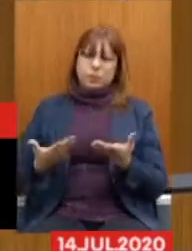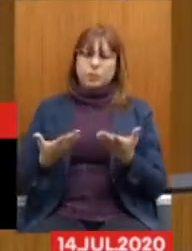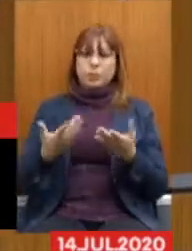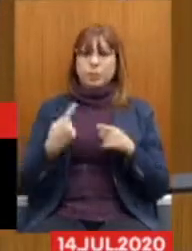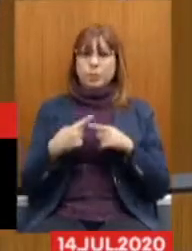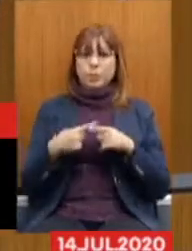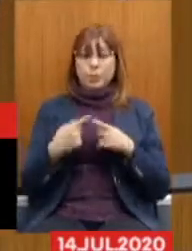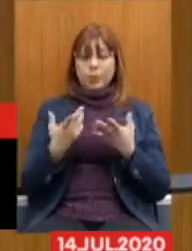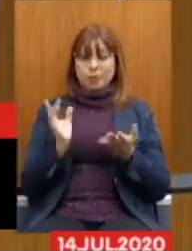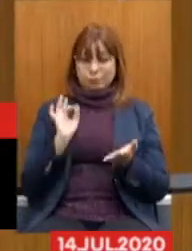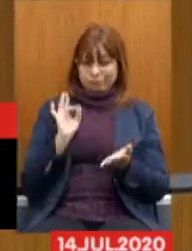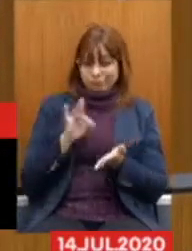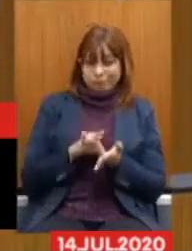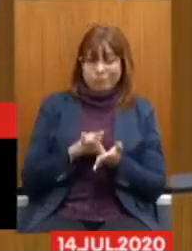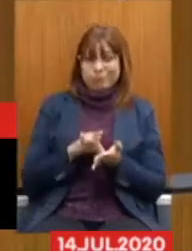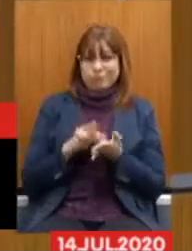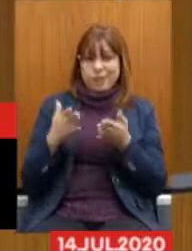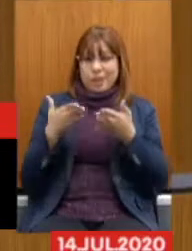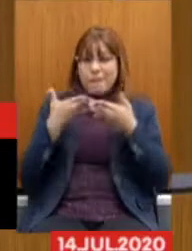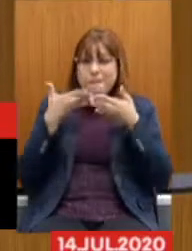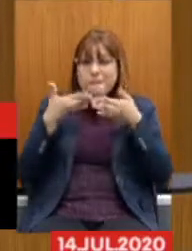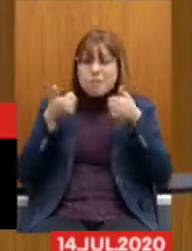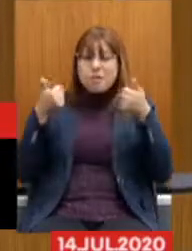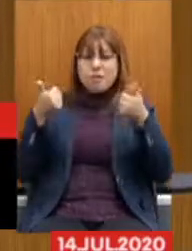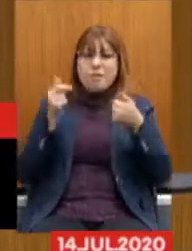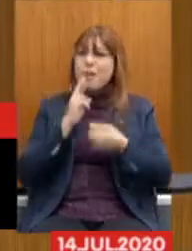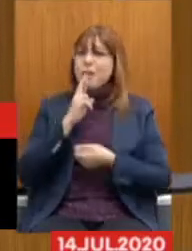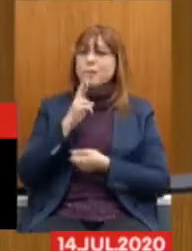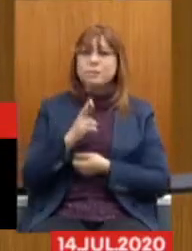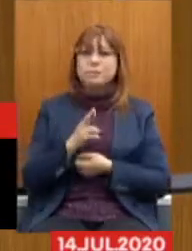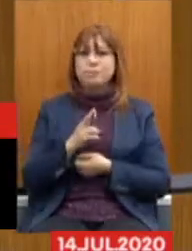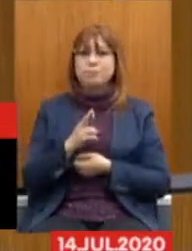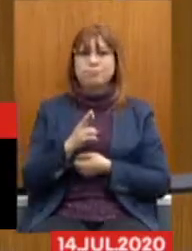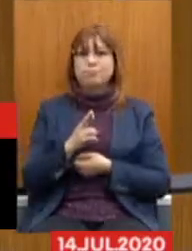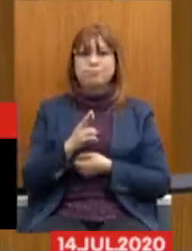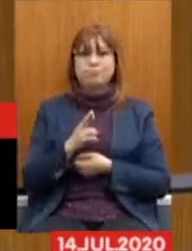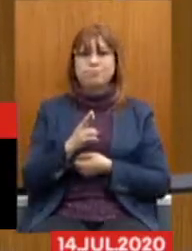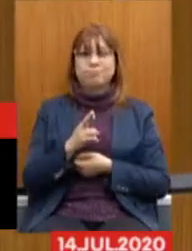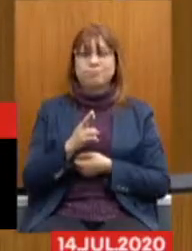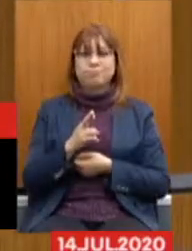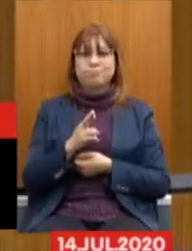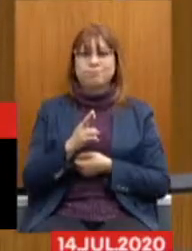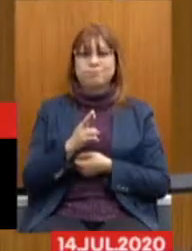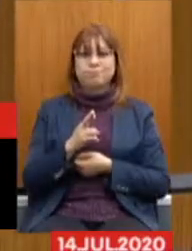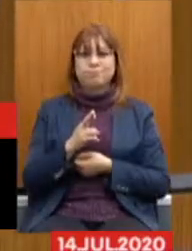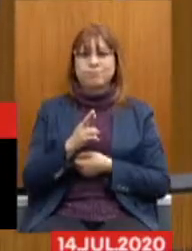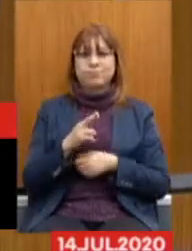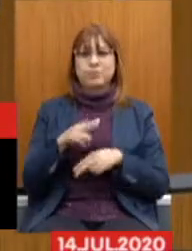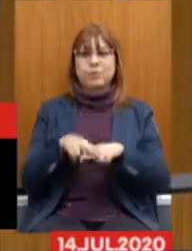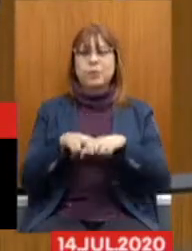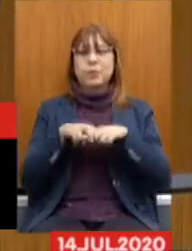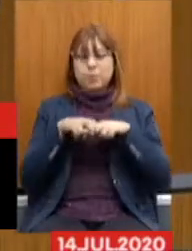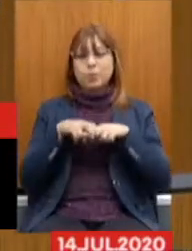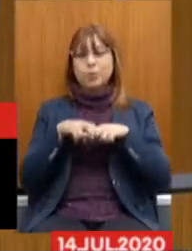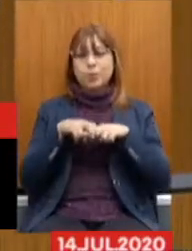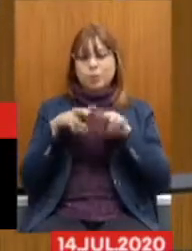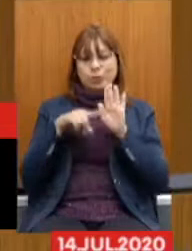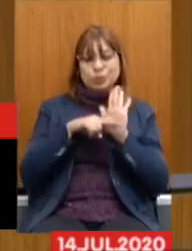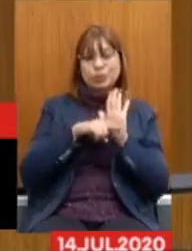melhoria de resultados quanto a questão do déficit que é tão propalada.